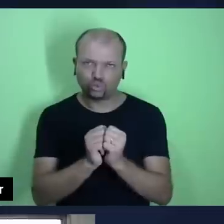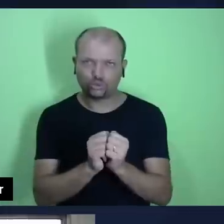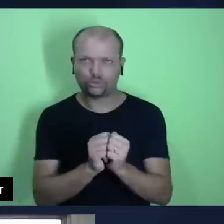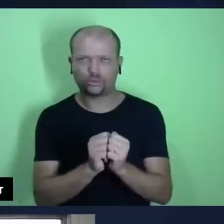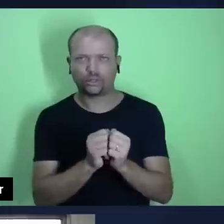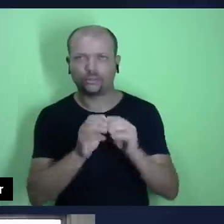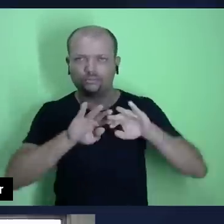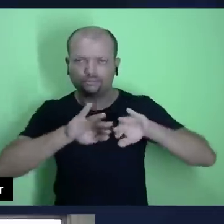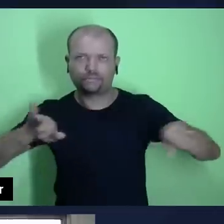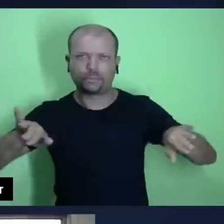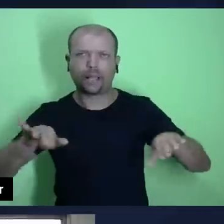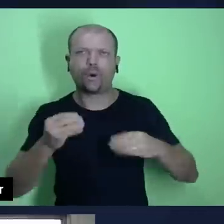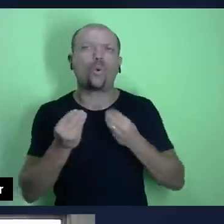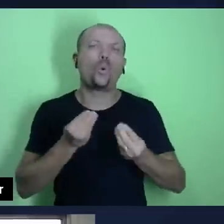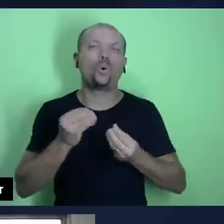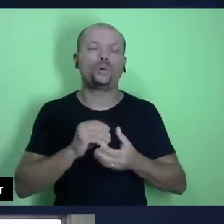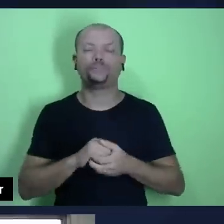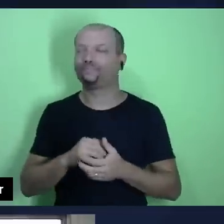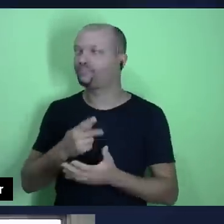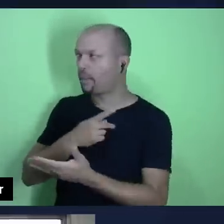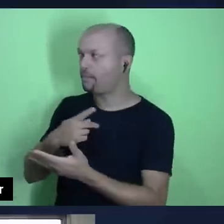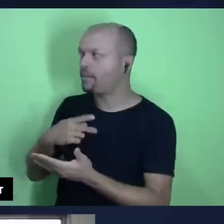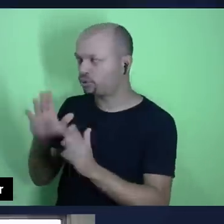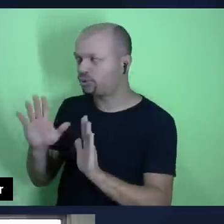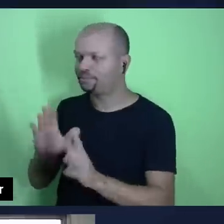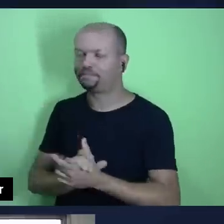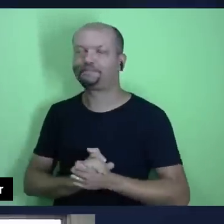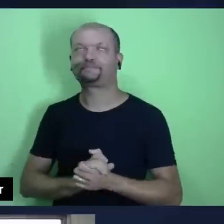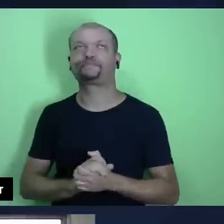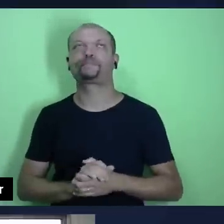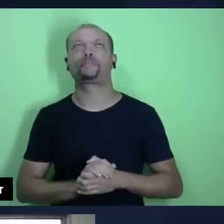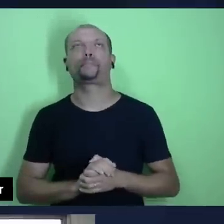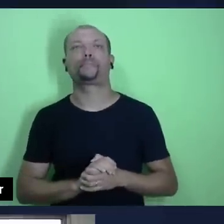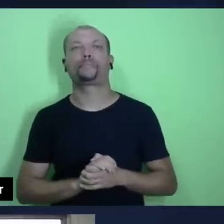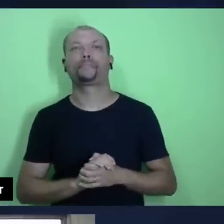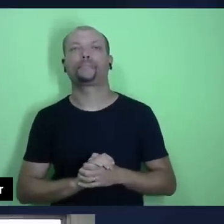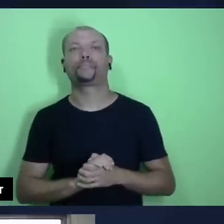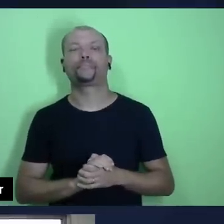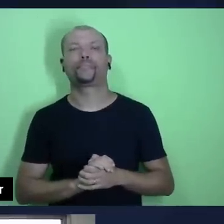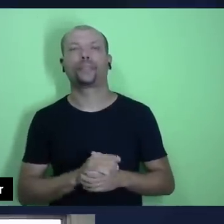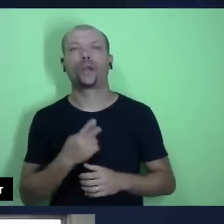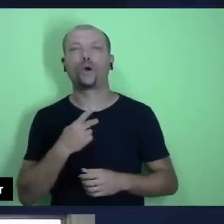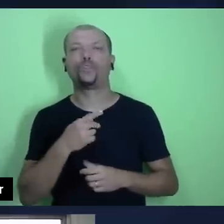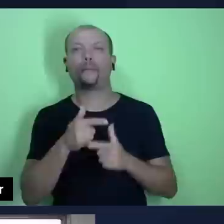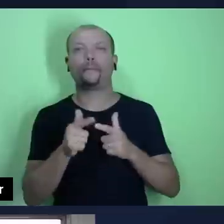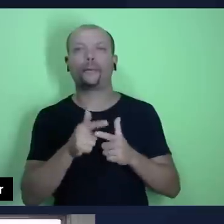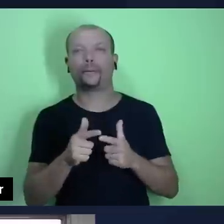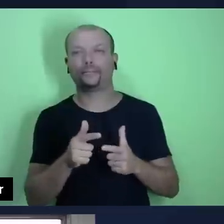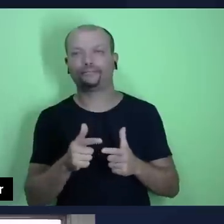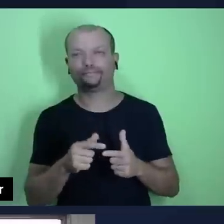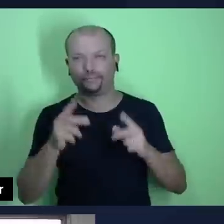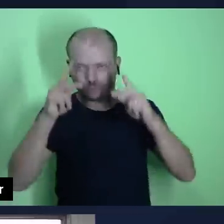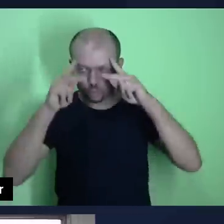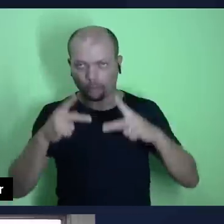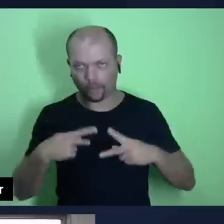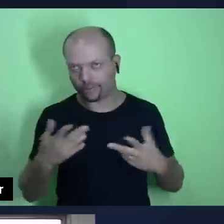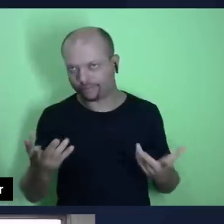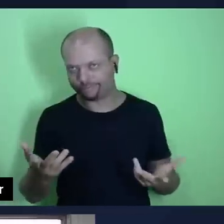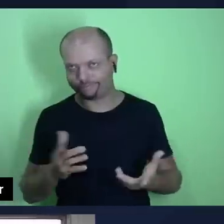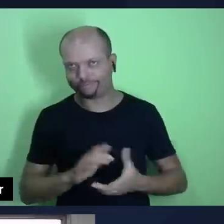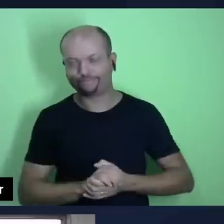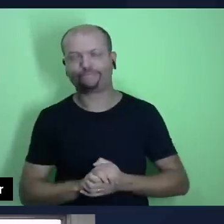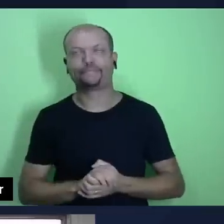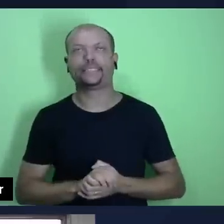muito bem, pastor Júlio, olha só, o nosso problema, o problema central do ser humano,